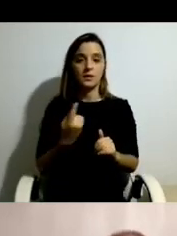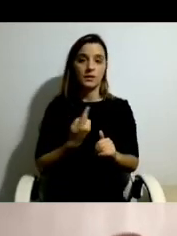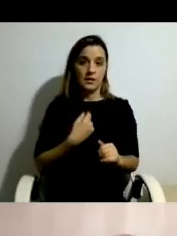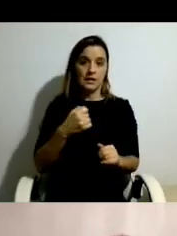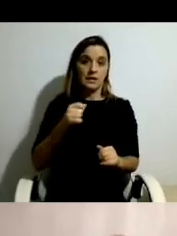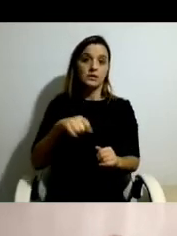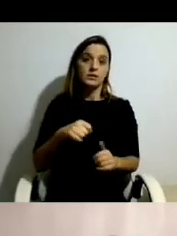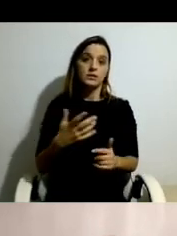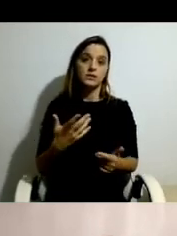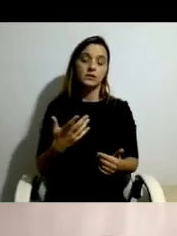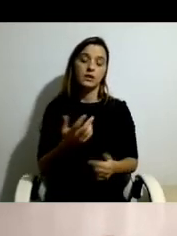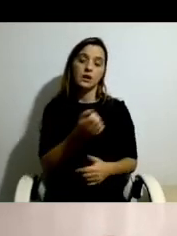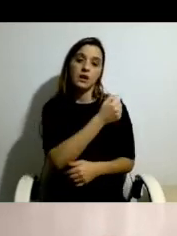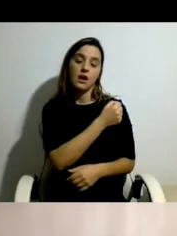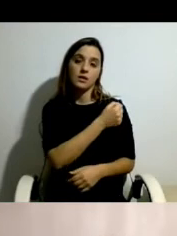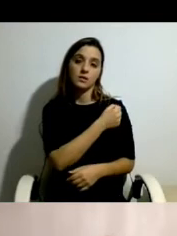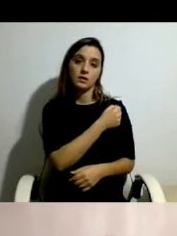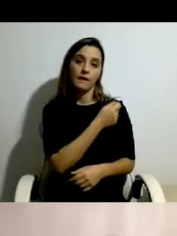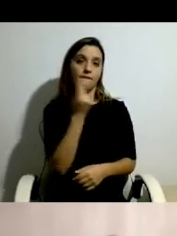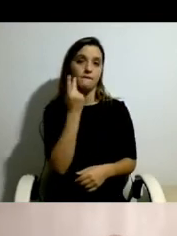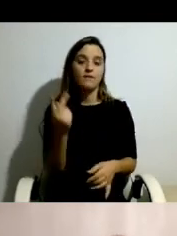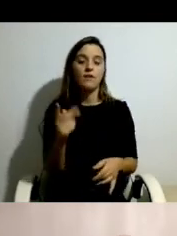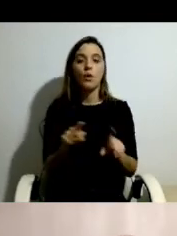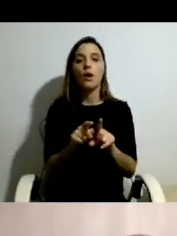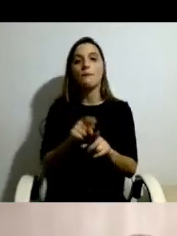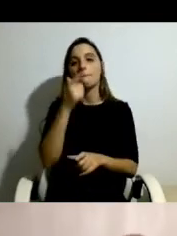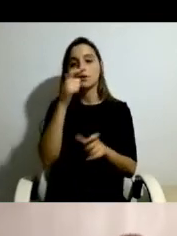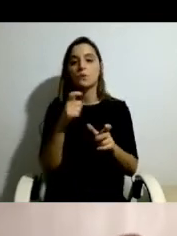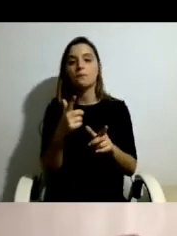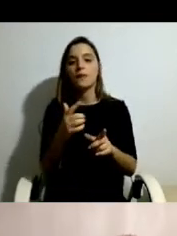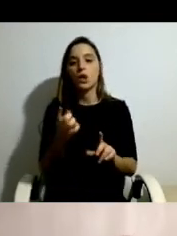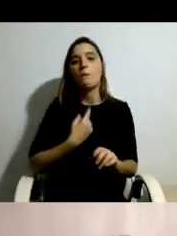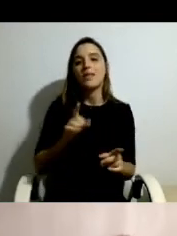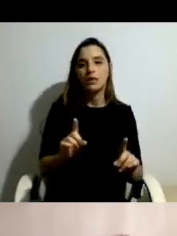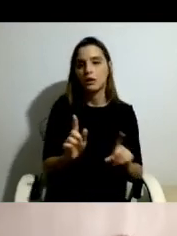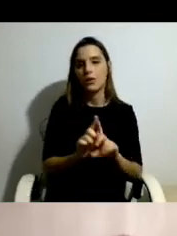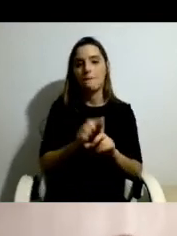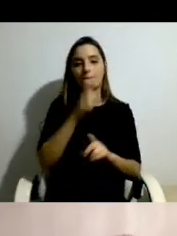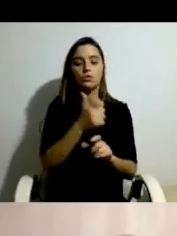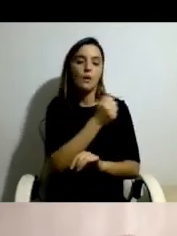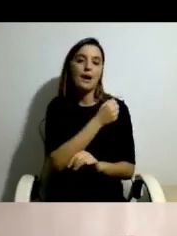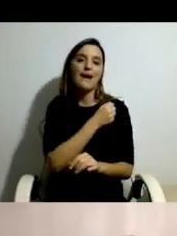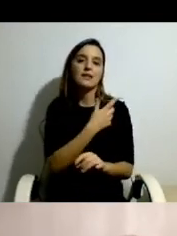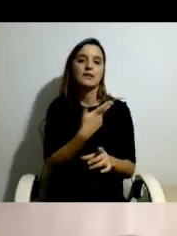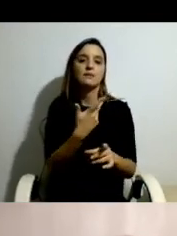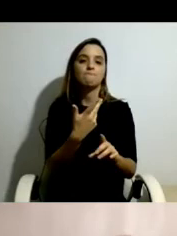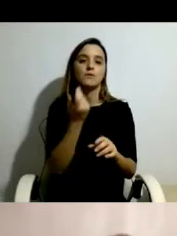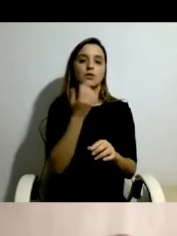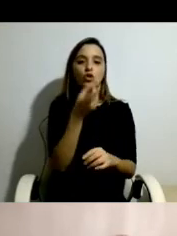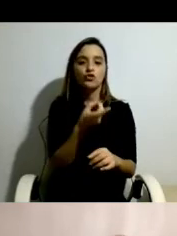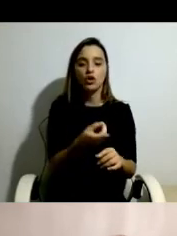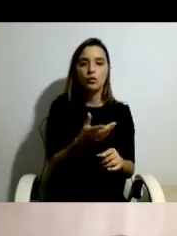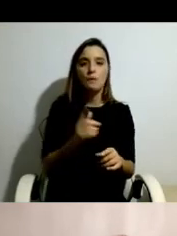das pessoas, as pessoas não têm que se autonomizar em termos de residência, apesar de que isso é o objetivo de qualquer pessoa,